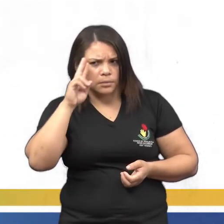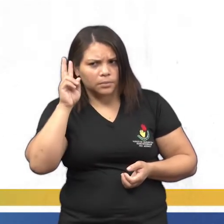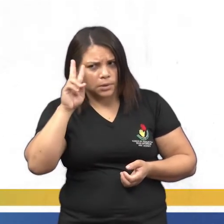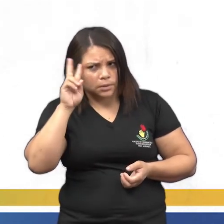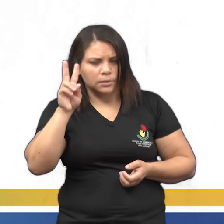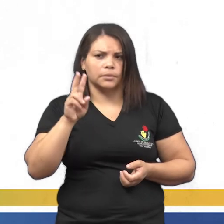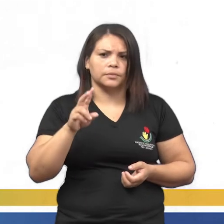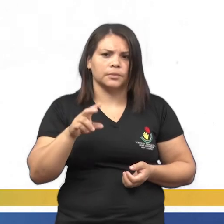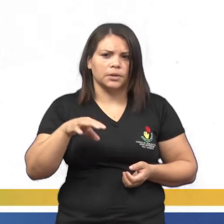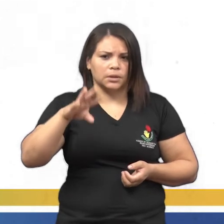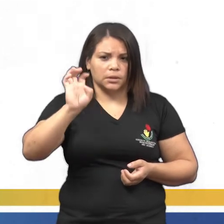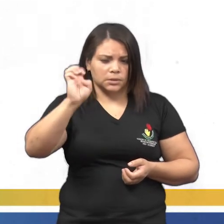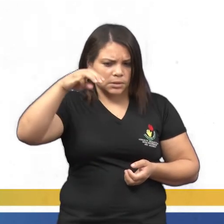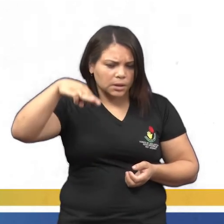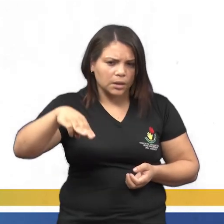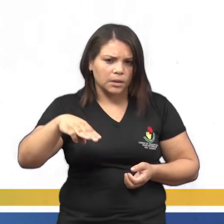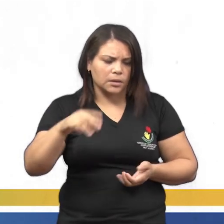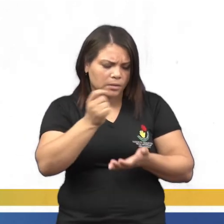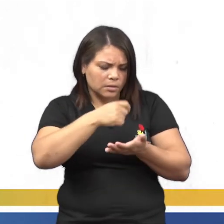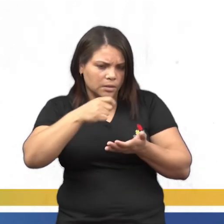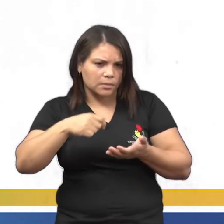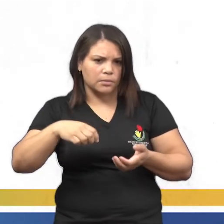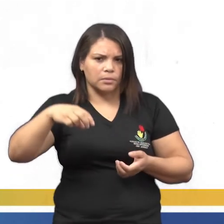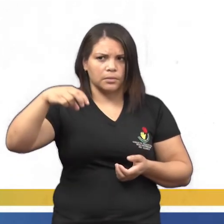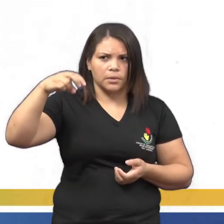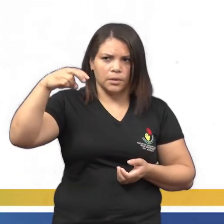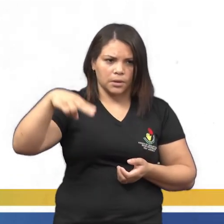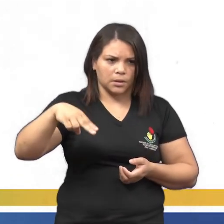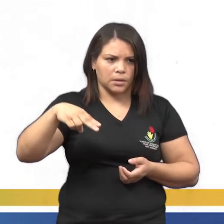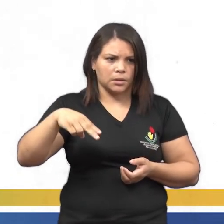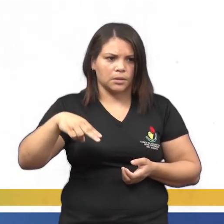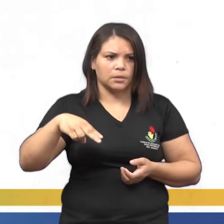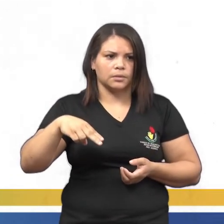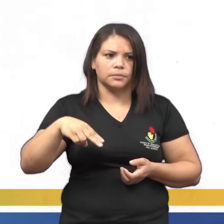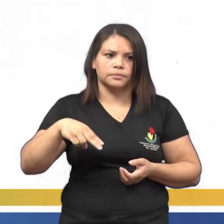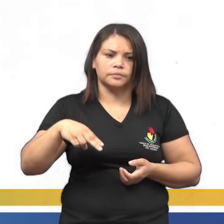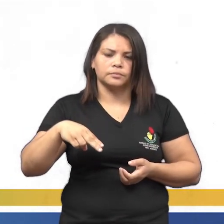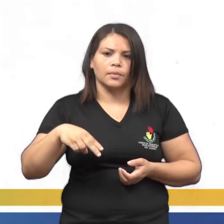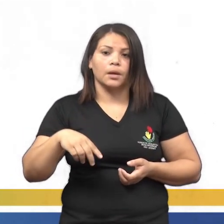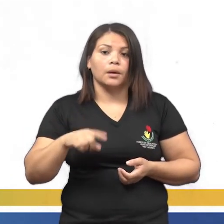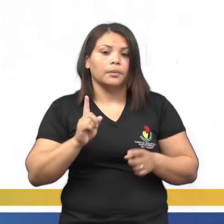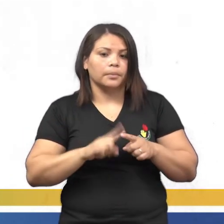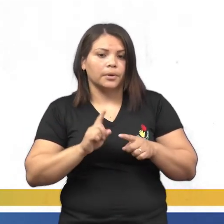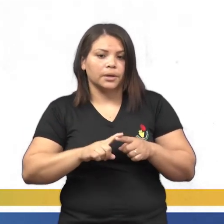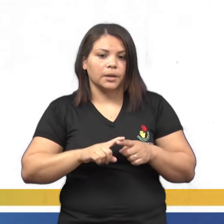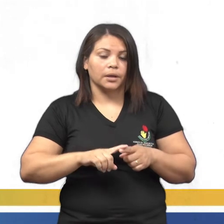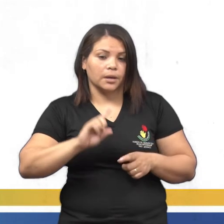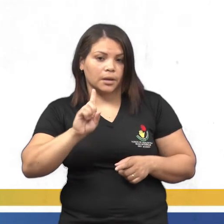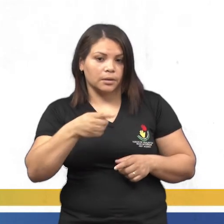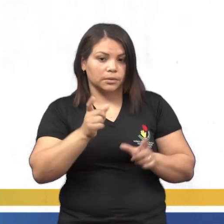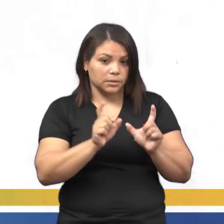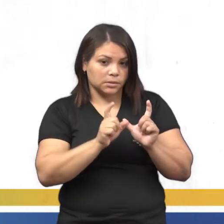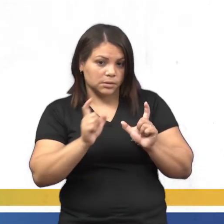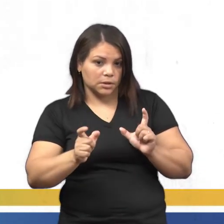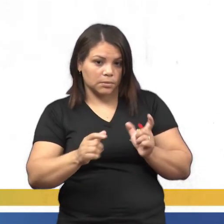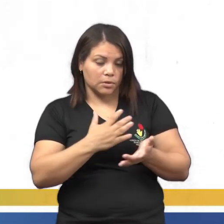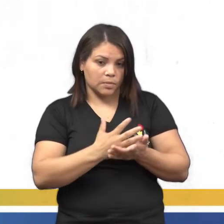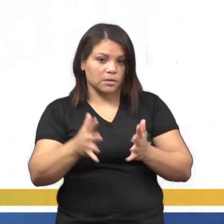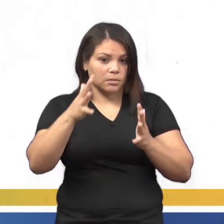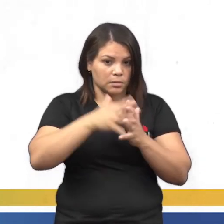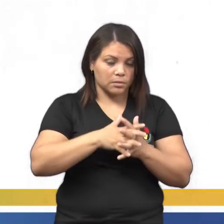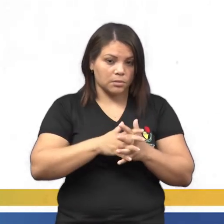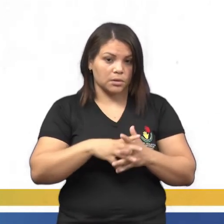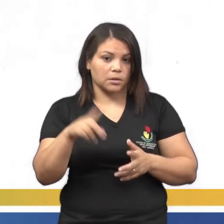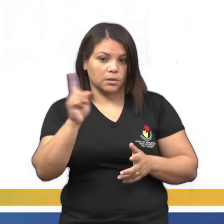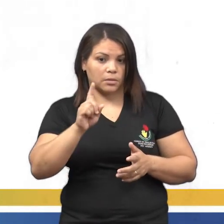amendoim, esse EM, né? Eu escrevo com N, porque a próxima sílaba inicia-se com outra consoante, que não é nem P